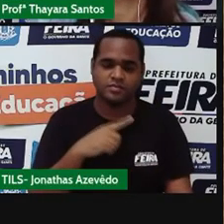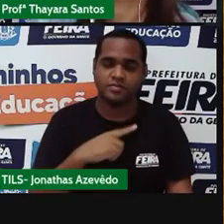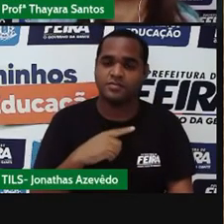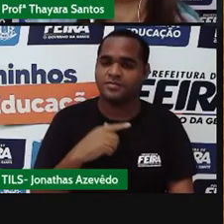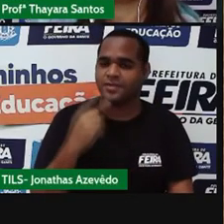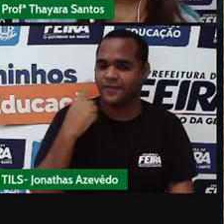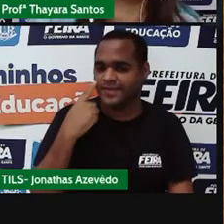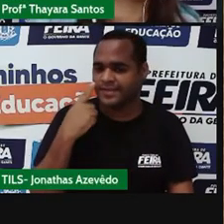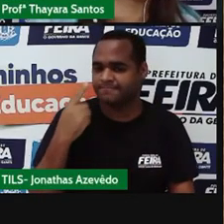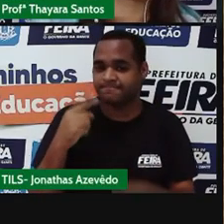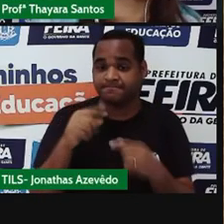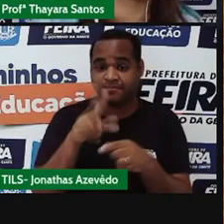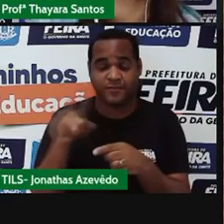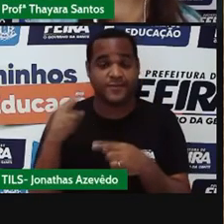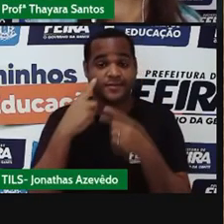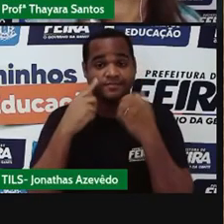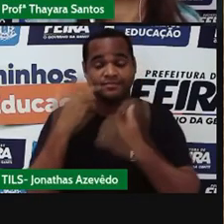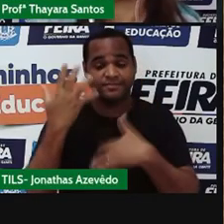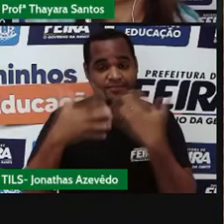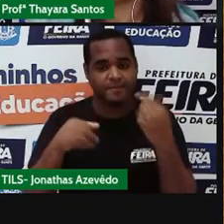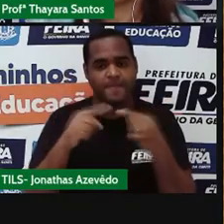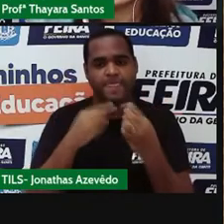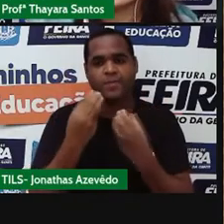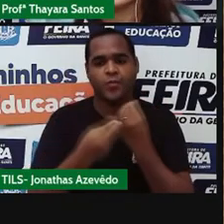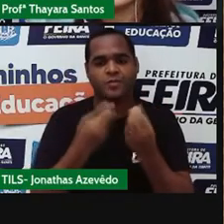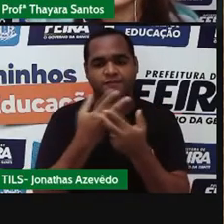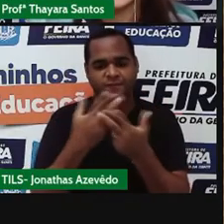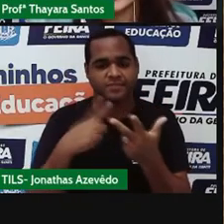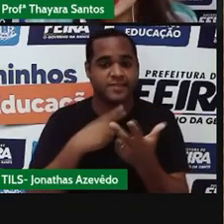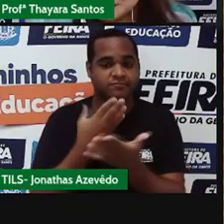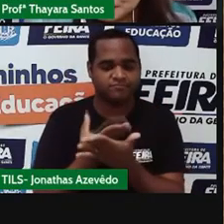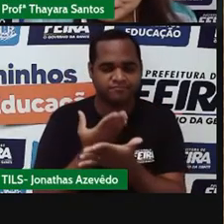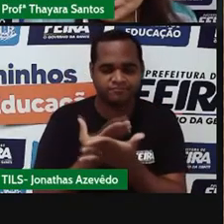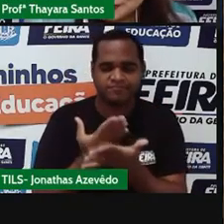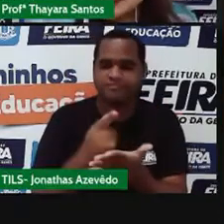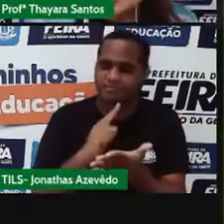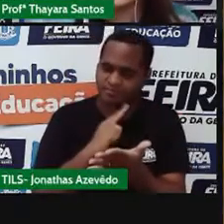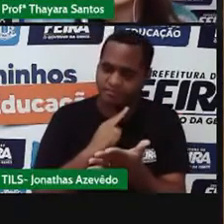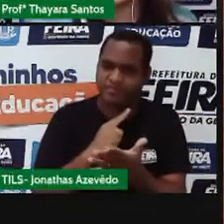vocês debaterem com os professores sobre as coisas que a gente está estudando por aqui.